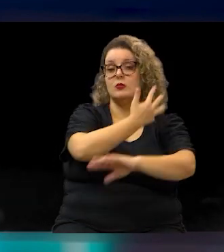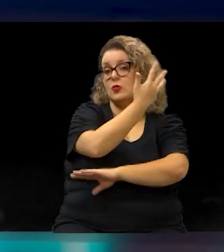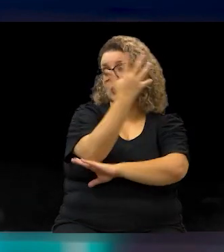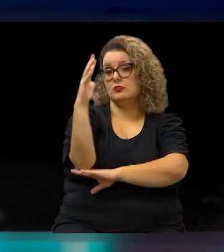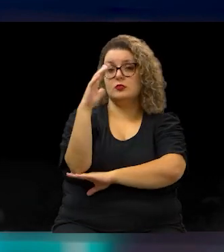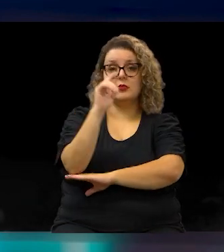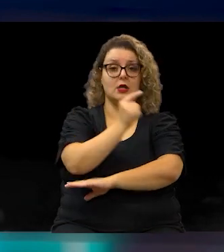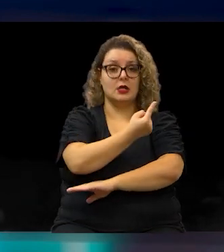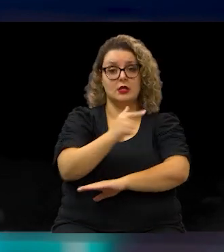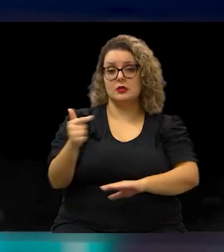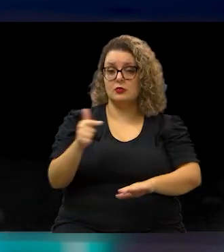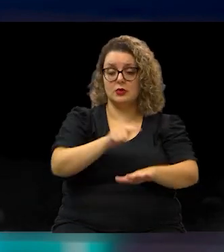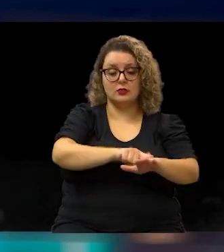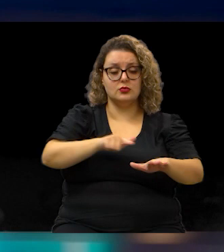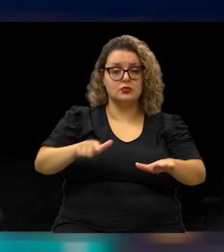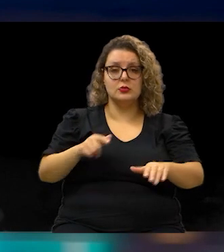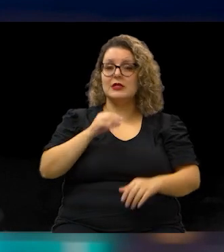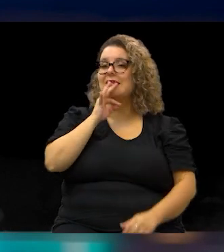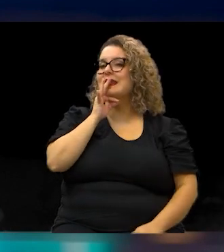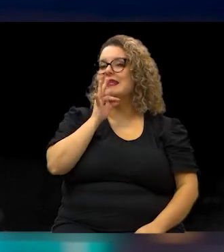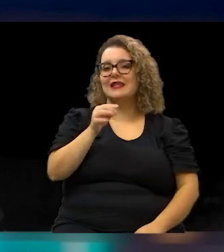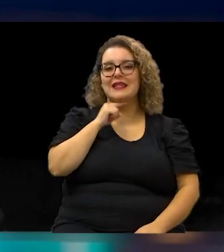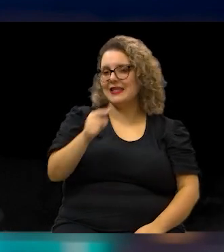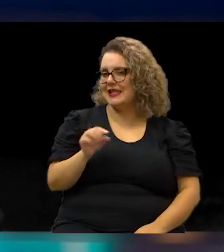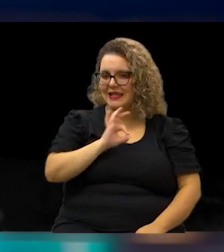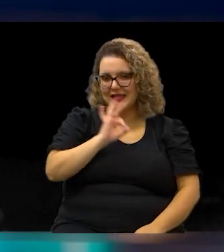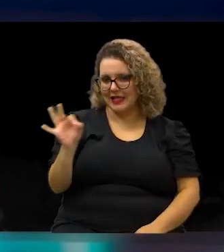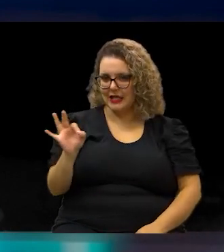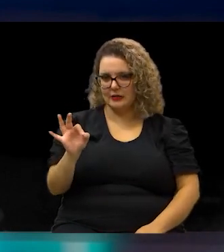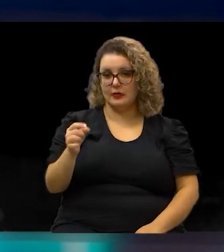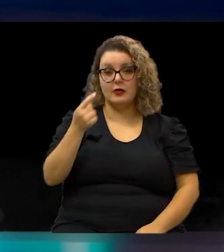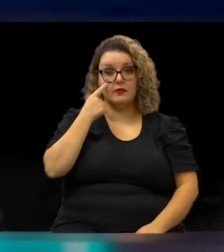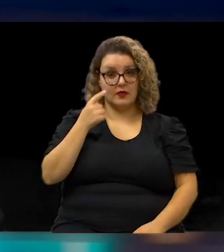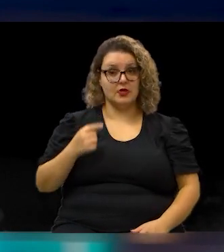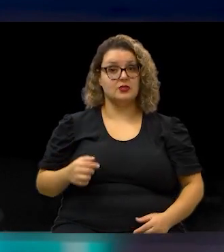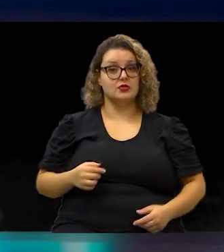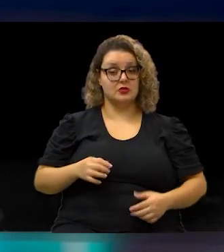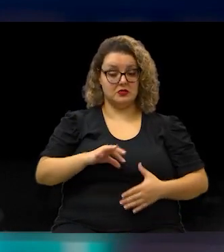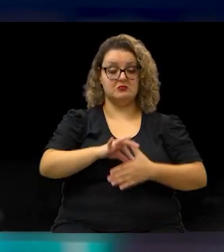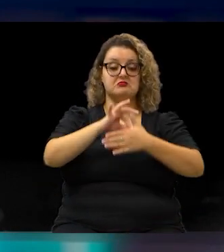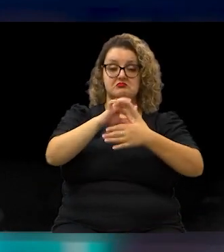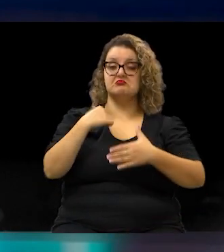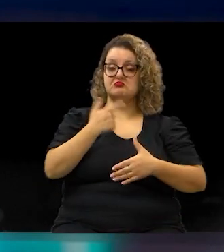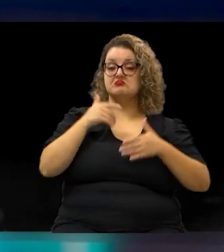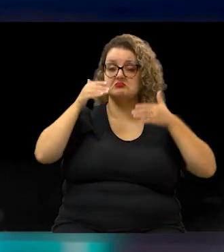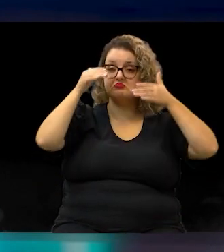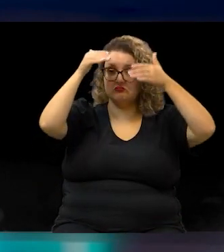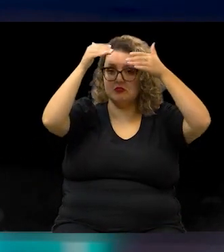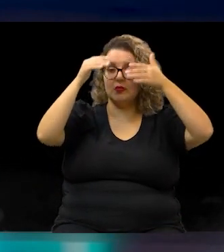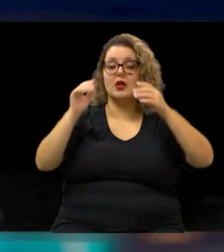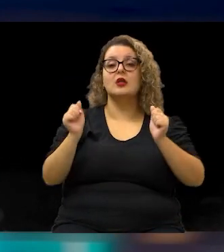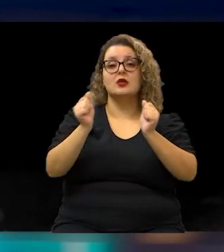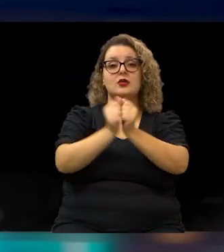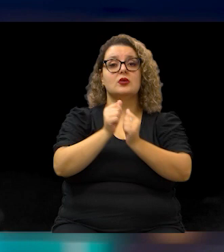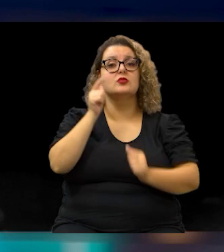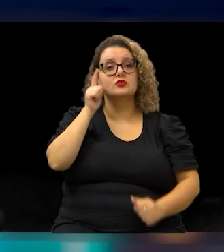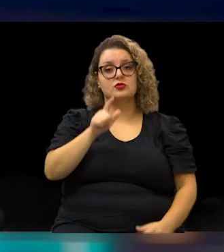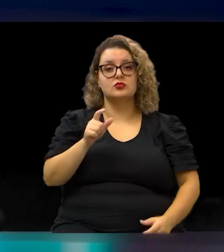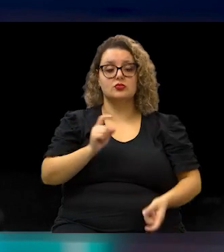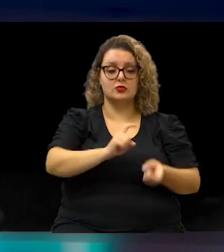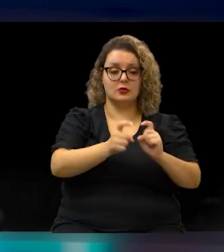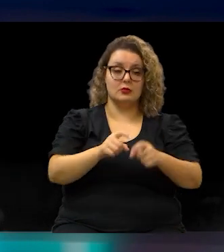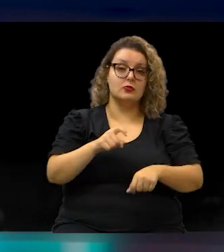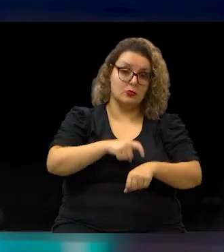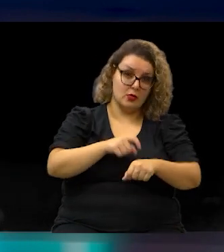excluir ninguém. Veja bem que liderança é o nosso Papa, né? E conseguiu reunir lá, apesar da